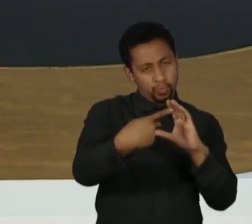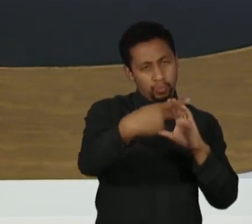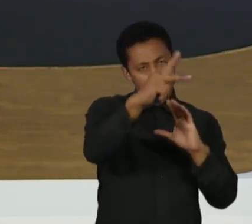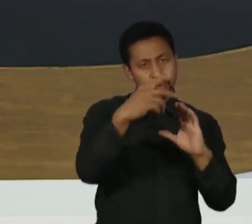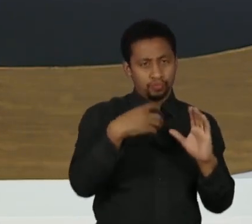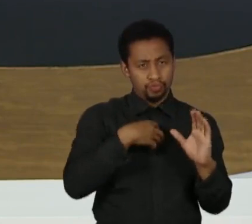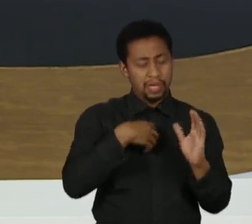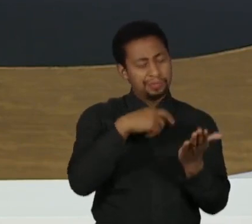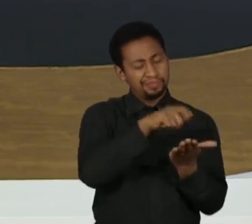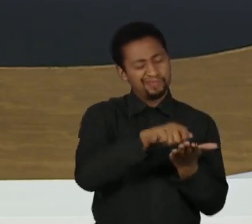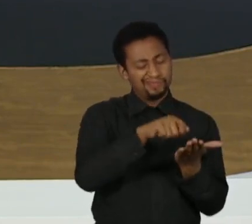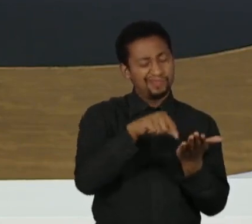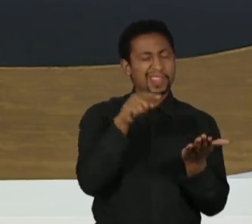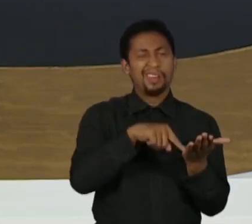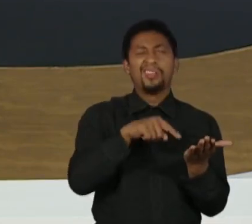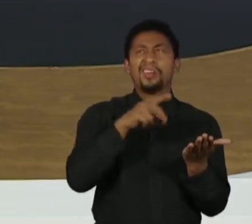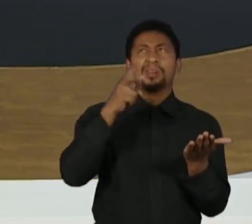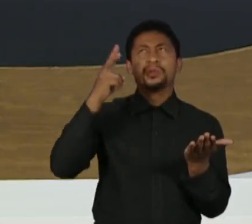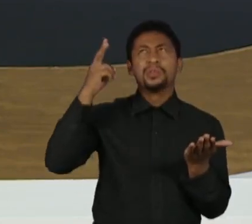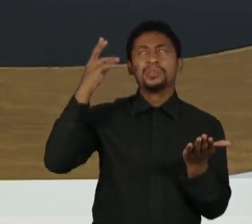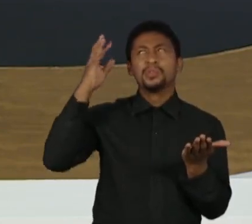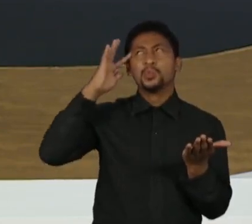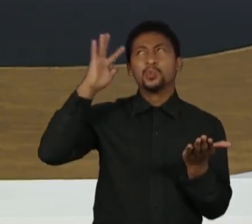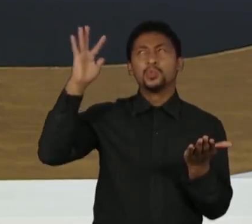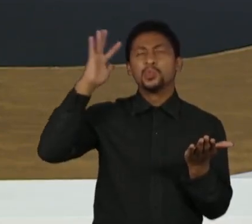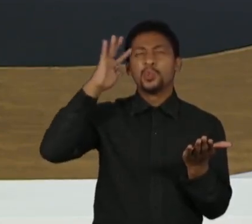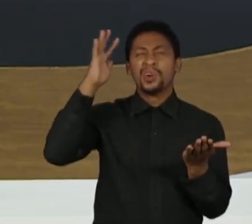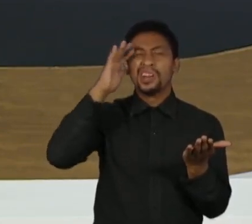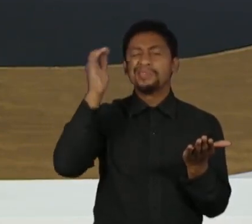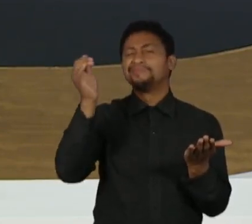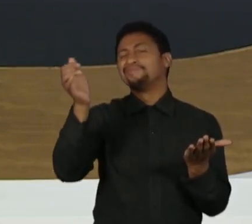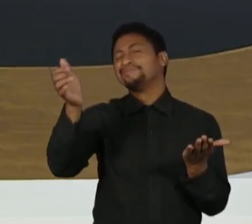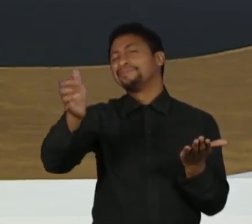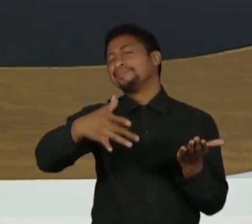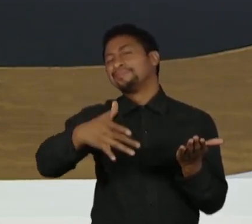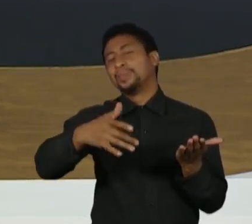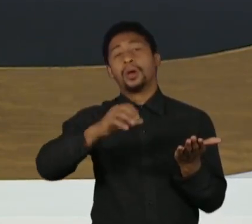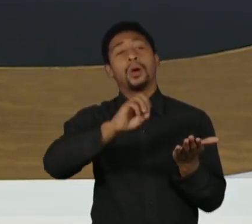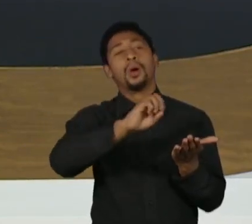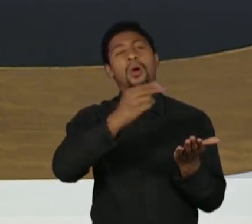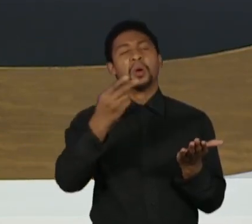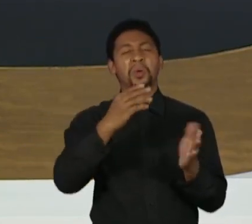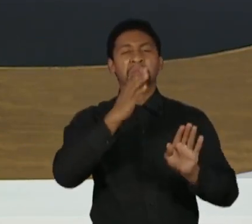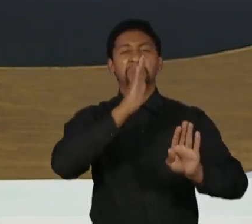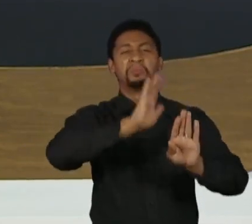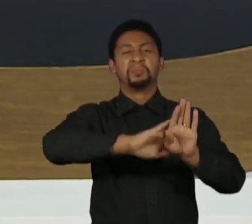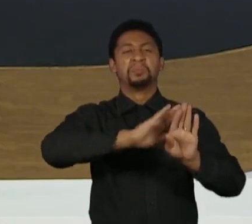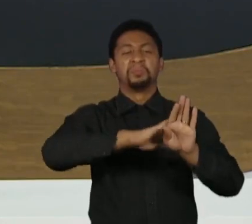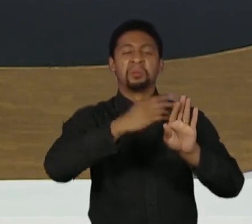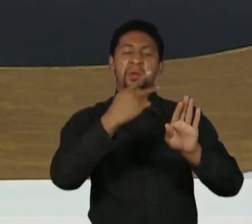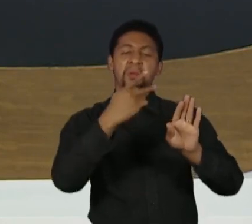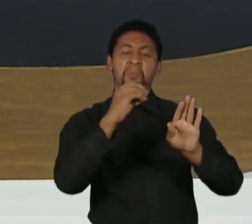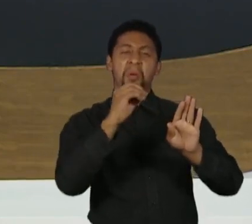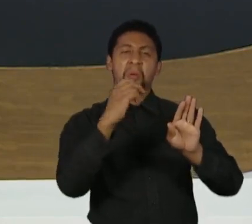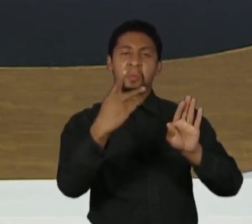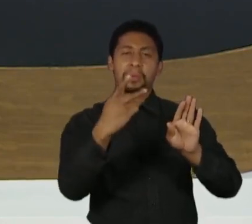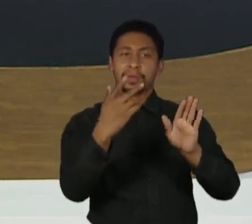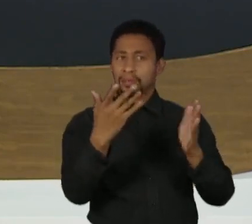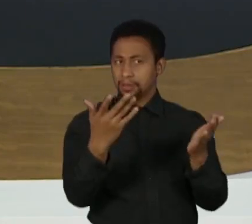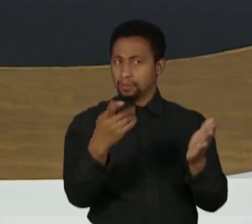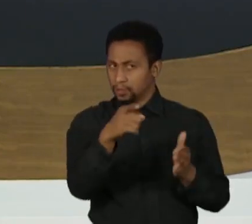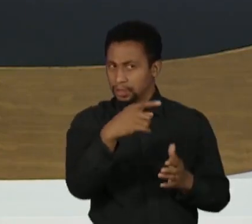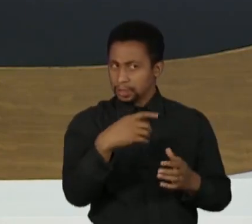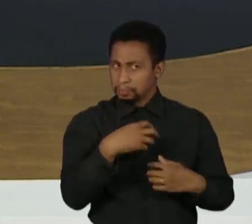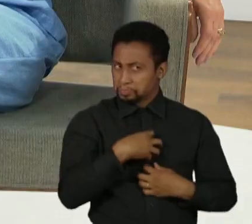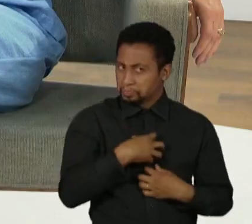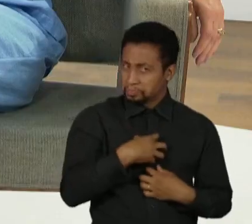leitura pop, tentando desmerecer o seu trabalho. Uma crítica também nessa linha. Como Libriana, você fica muito